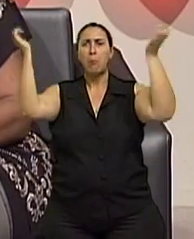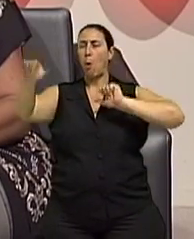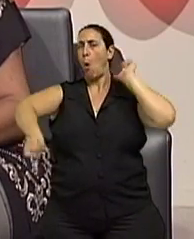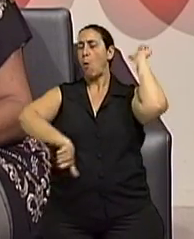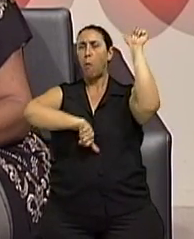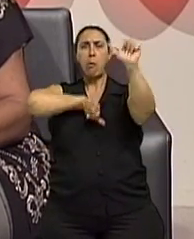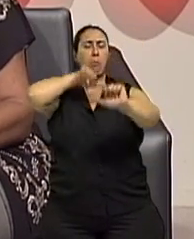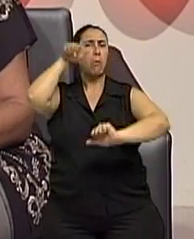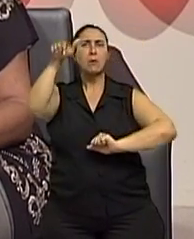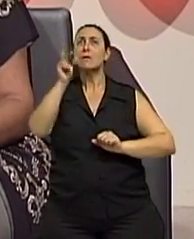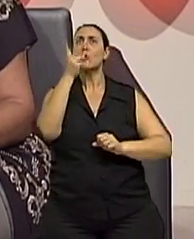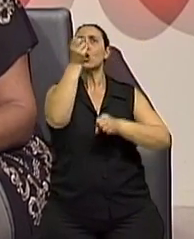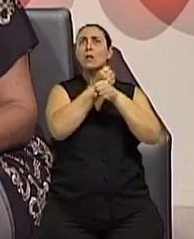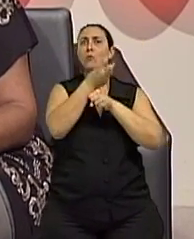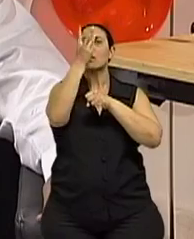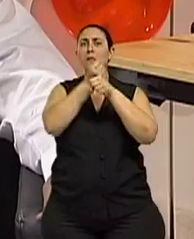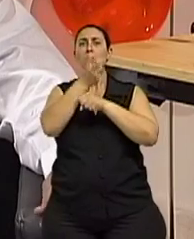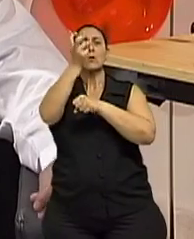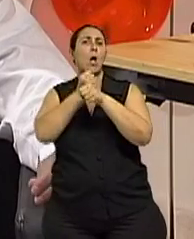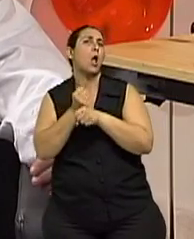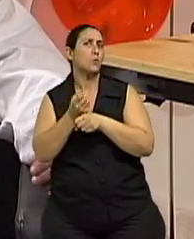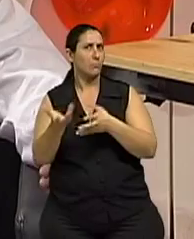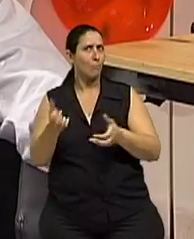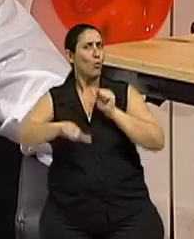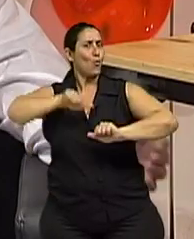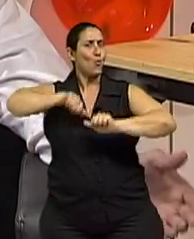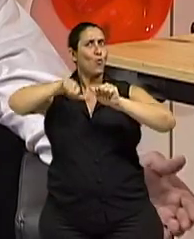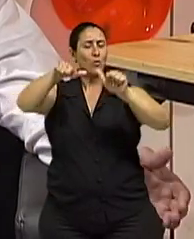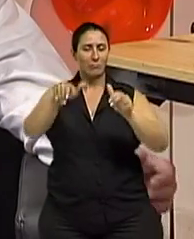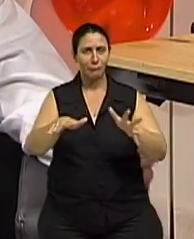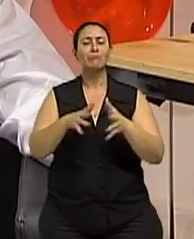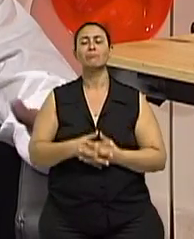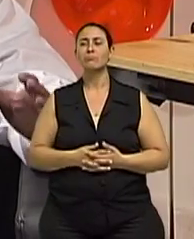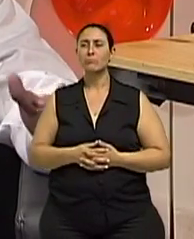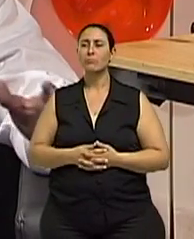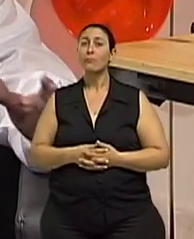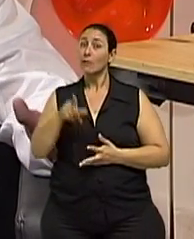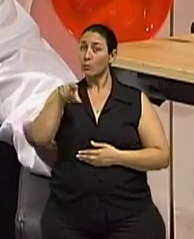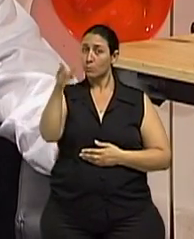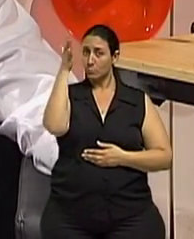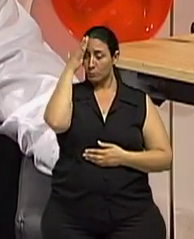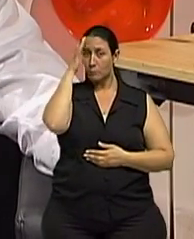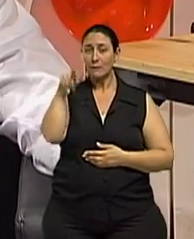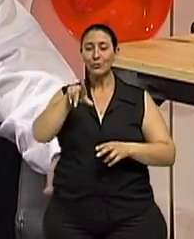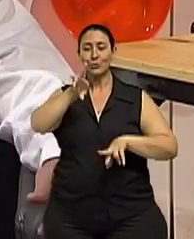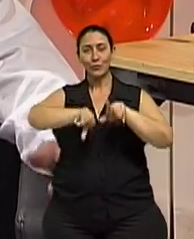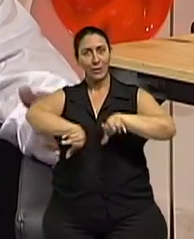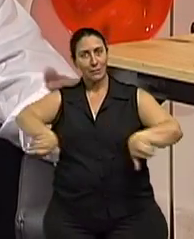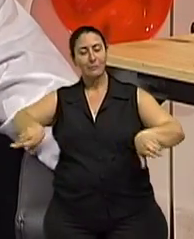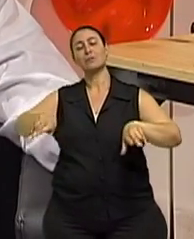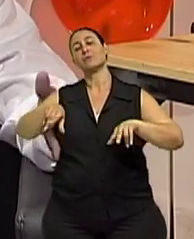avança há dois anos, três anos, cinco? Sim. Em relação a essa questão de ter diferentes níveis de desgaste,